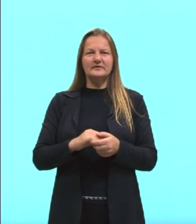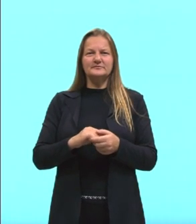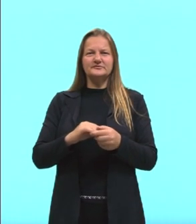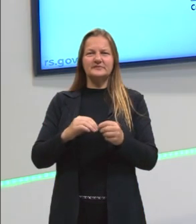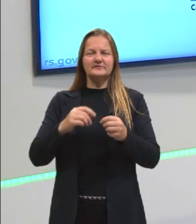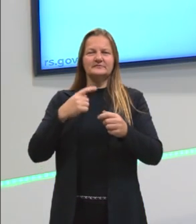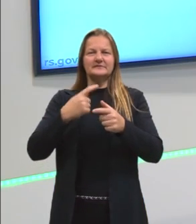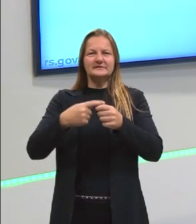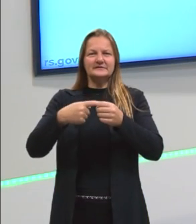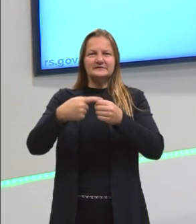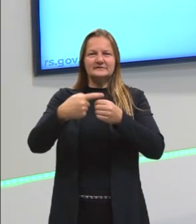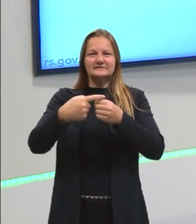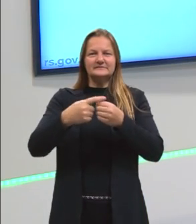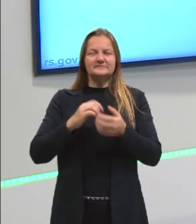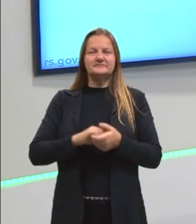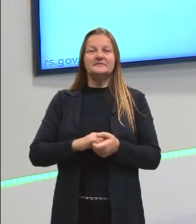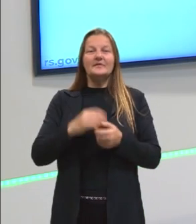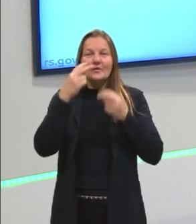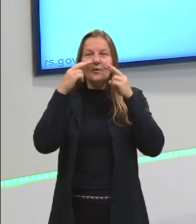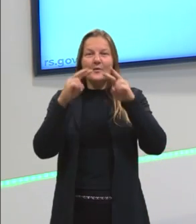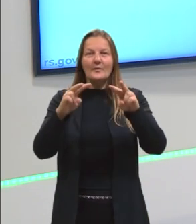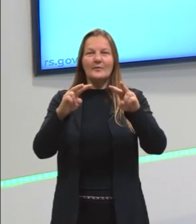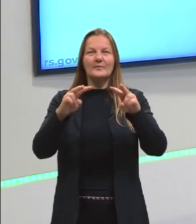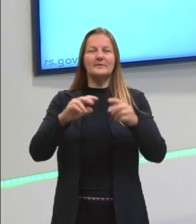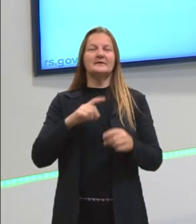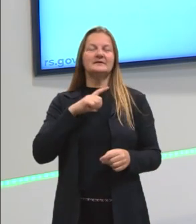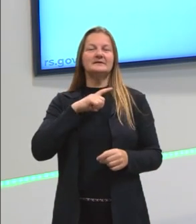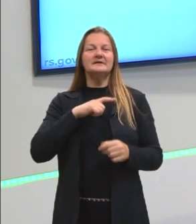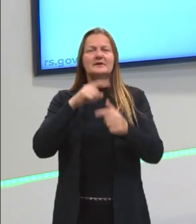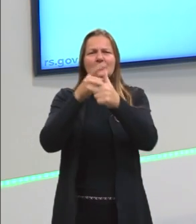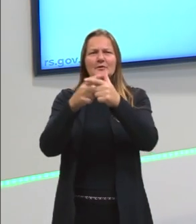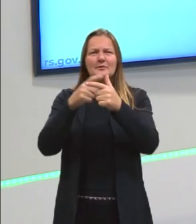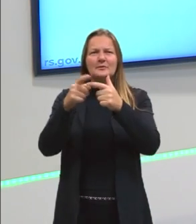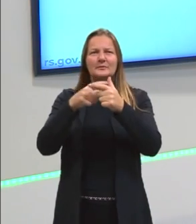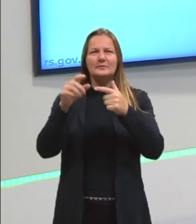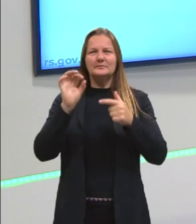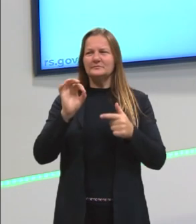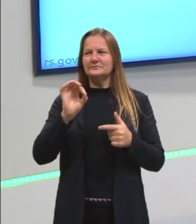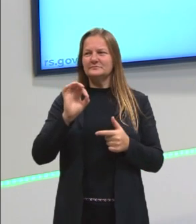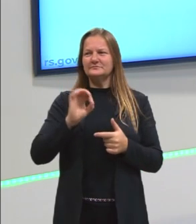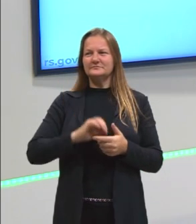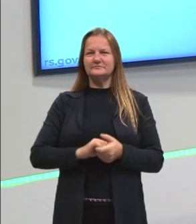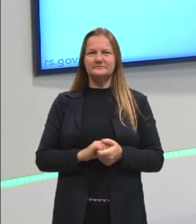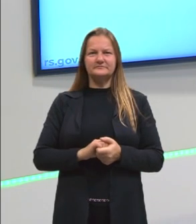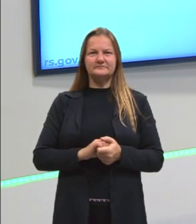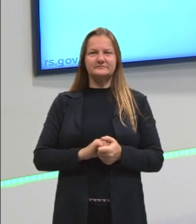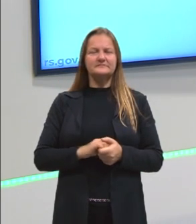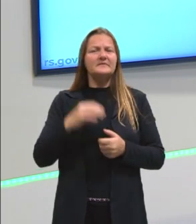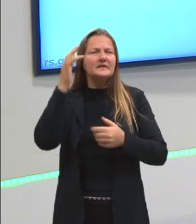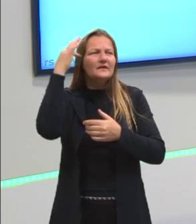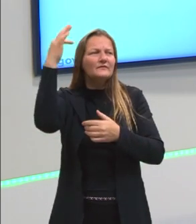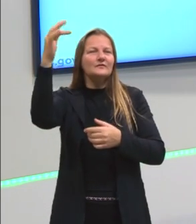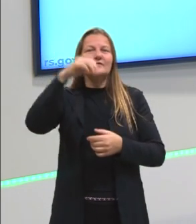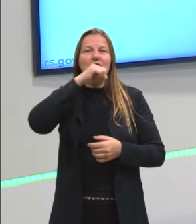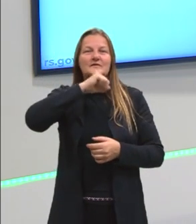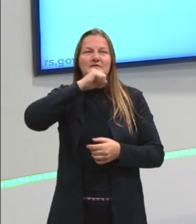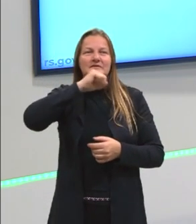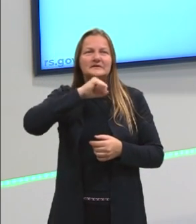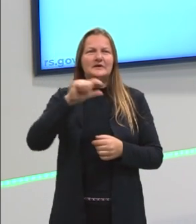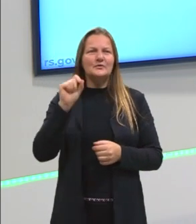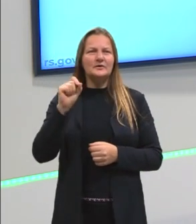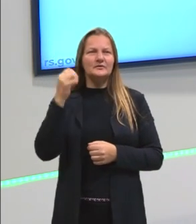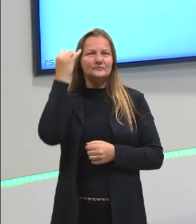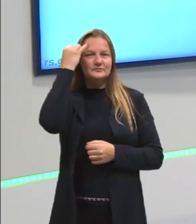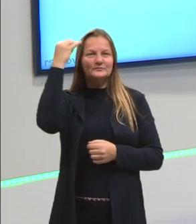acompanhando. Olha só, então vamos começar com o problema da nossa aula de hoje sobre a filosofia antiga, a pólis ideal,